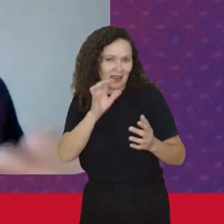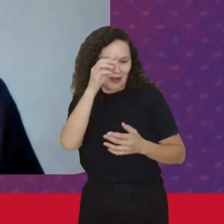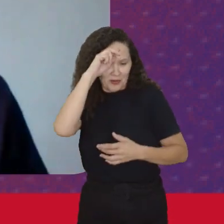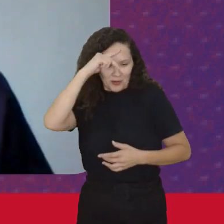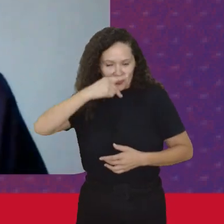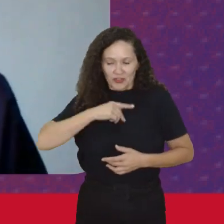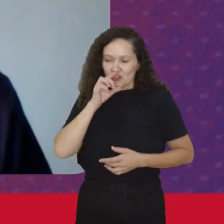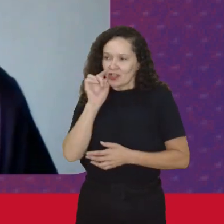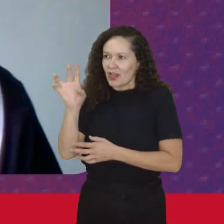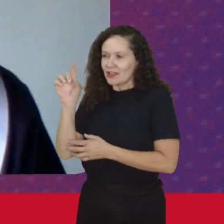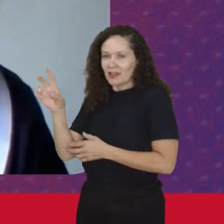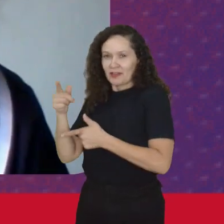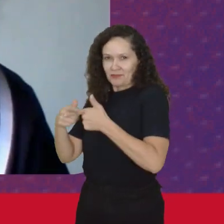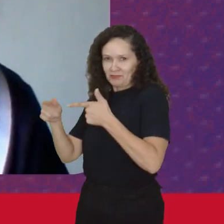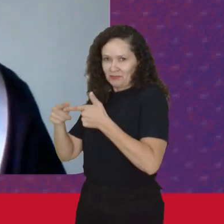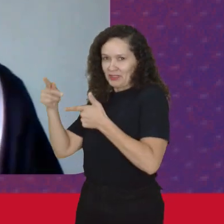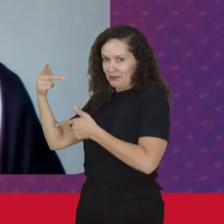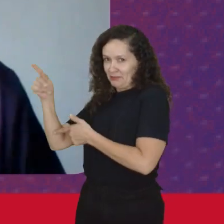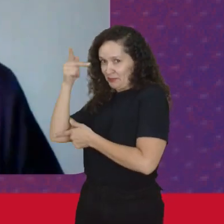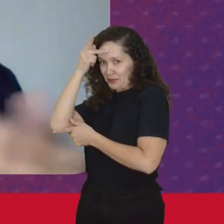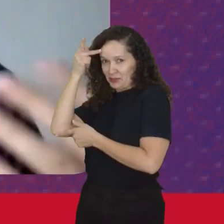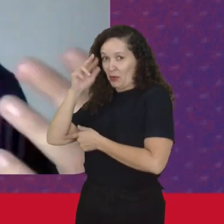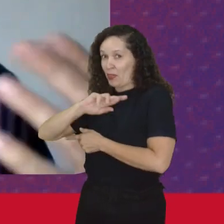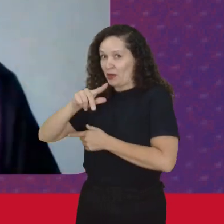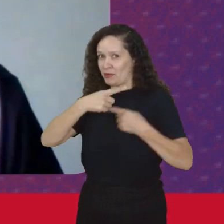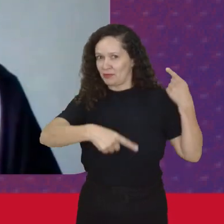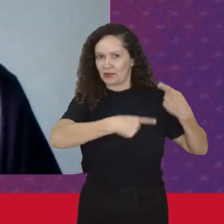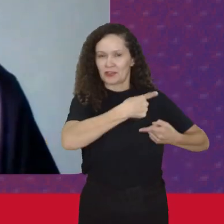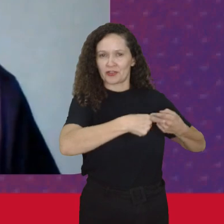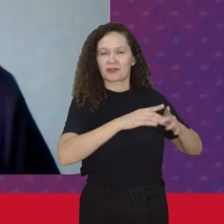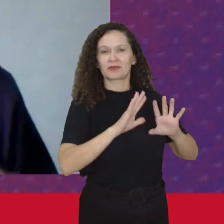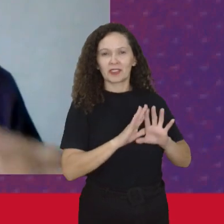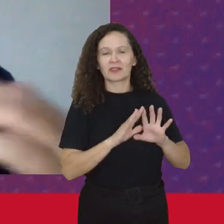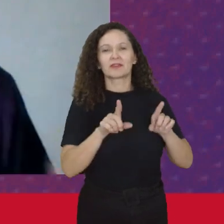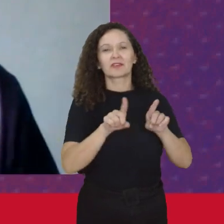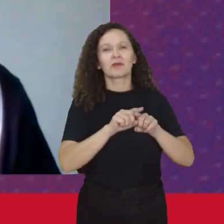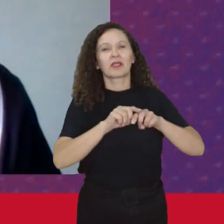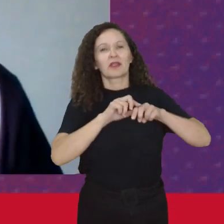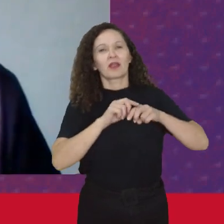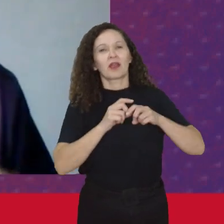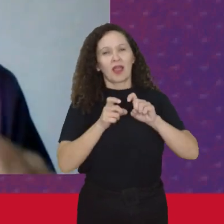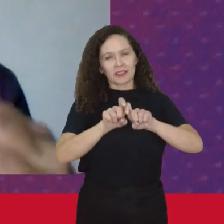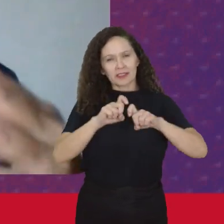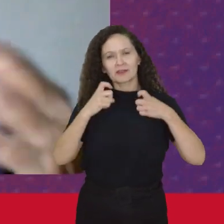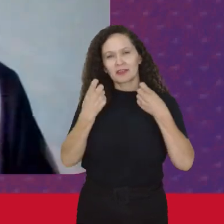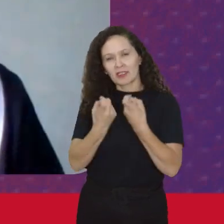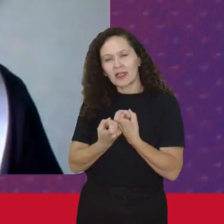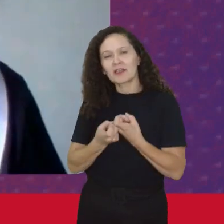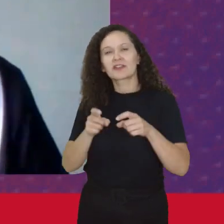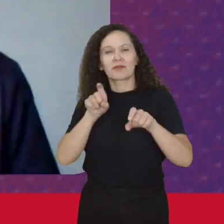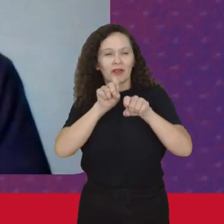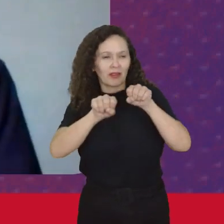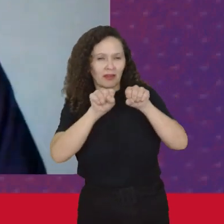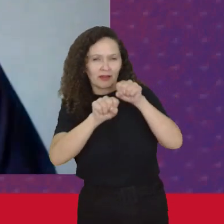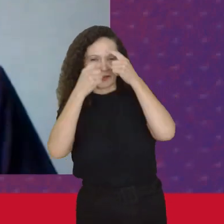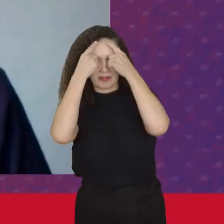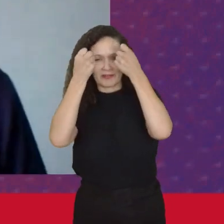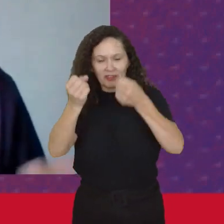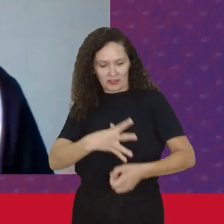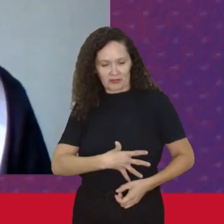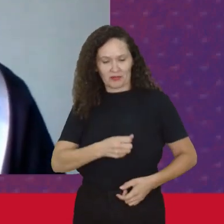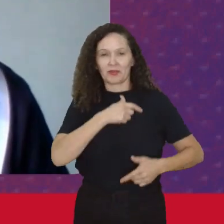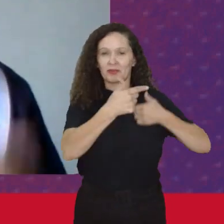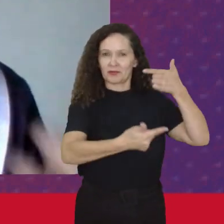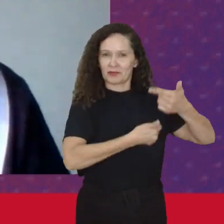Como problemas pessoais E tudo isso Isso tem a ver Com a dimensão Da sexualidade Da violência Do aborto Do trabalho